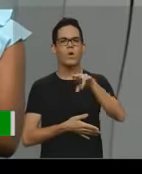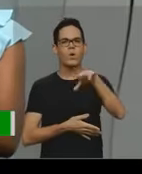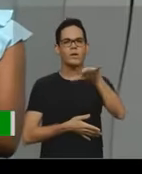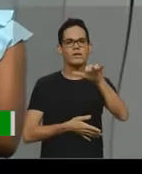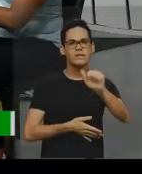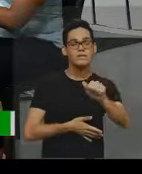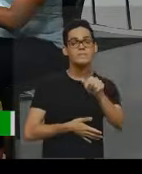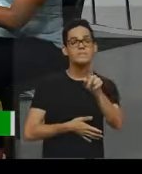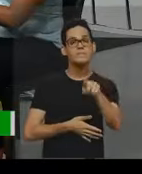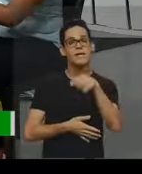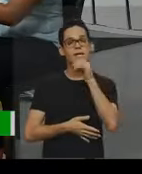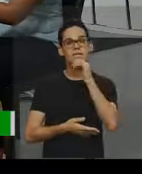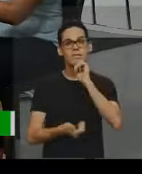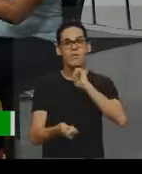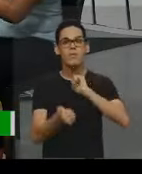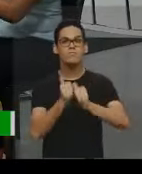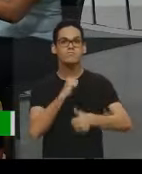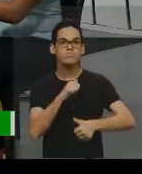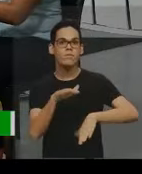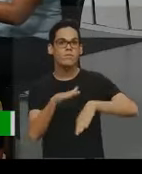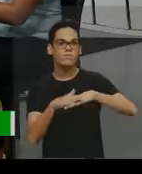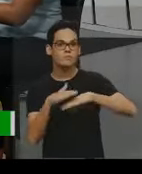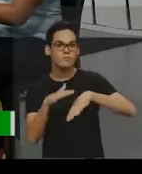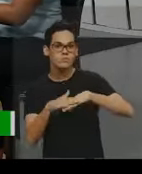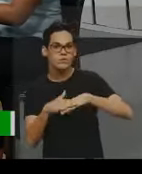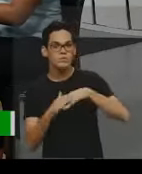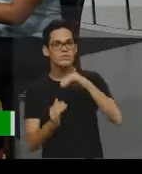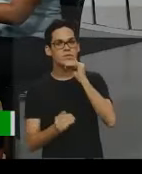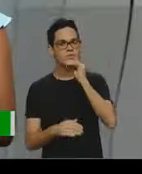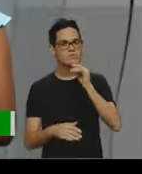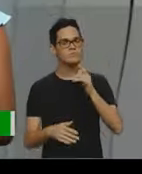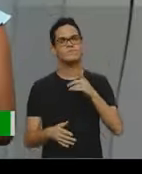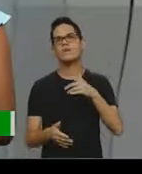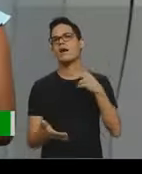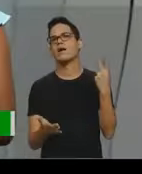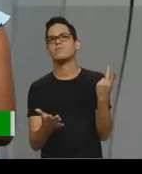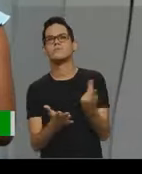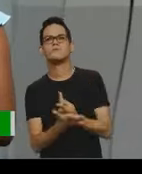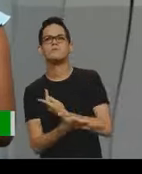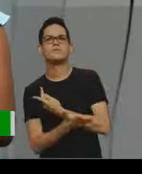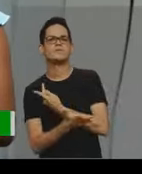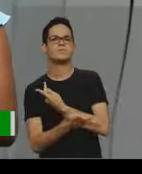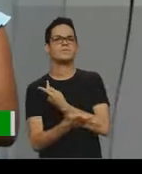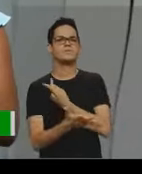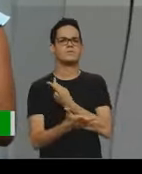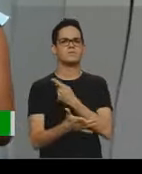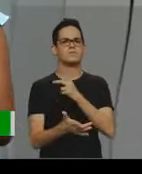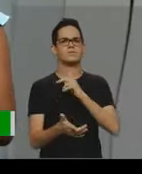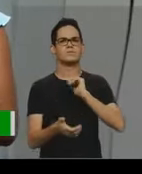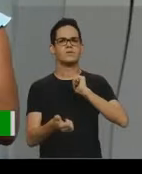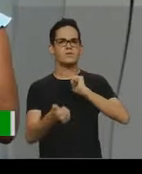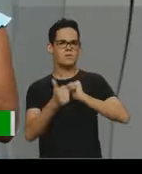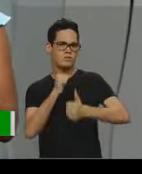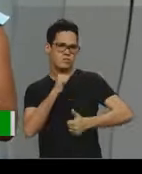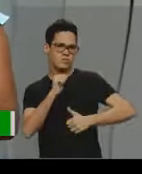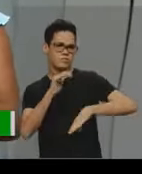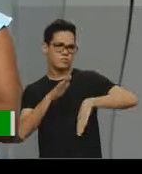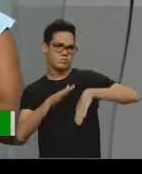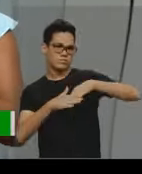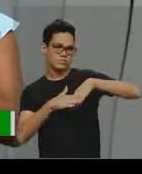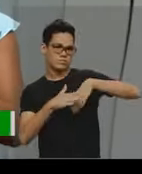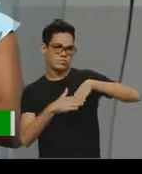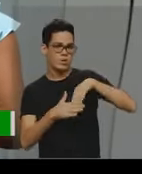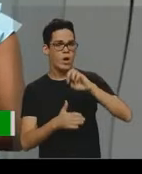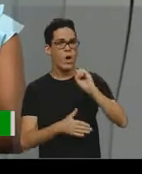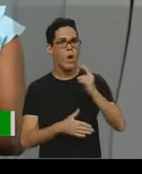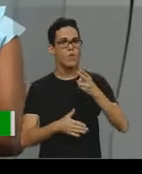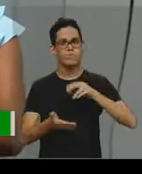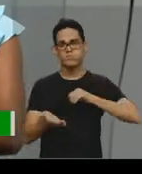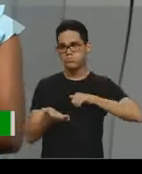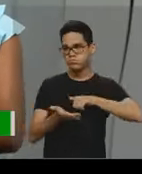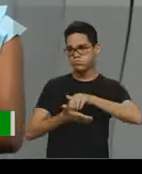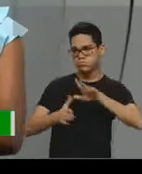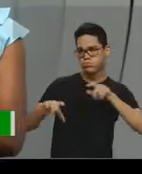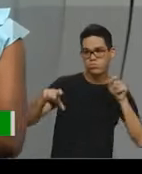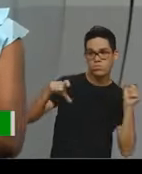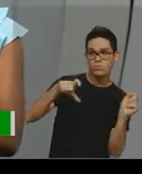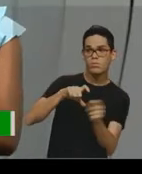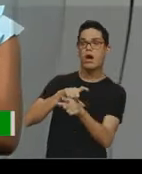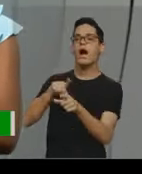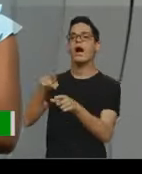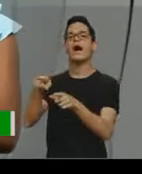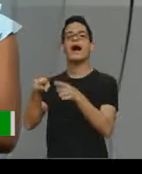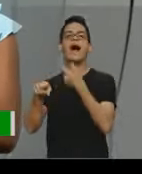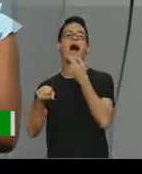futebol, por exemplo, né, de um fato que aconteceu de atletas ou até mesmo lance ali, né, o que